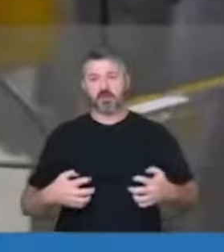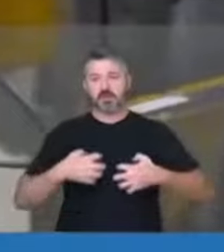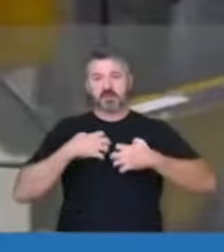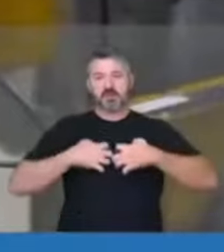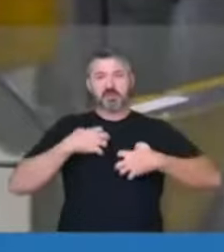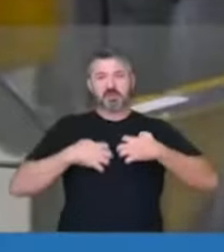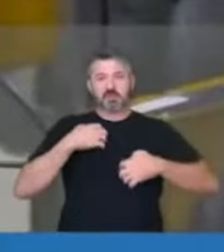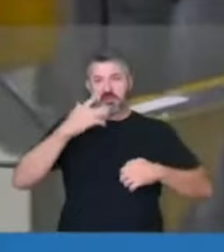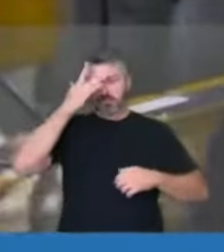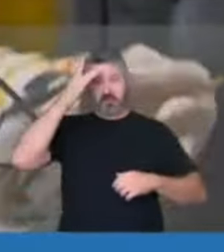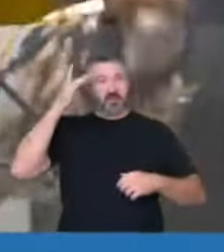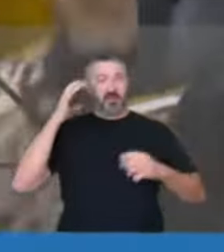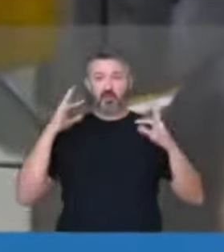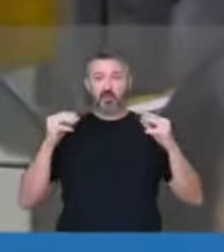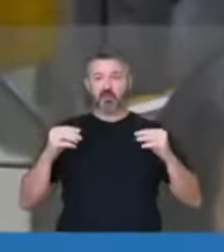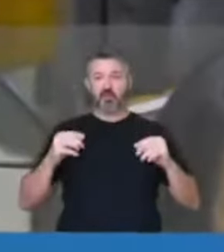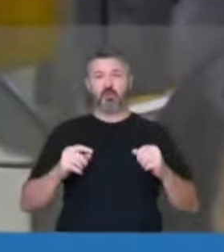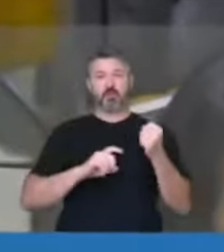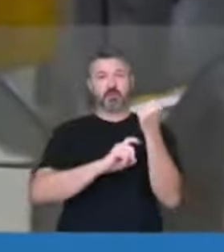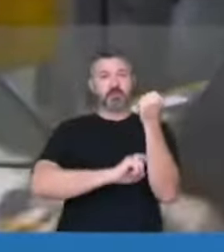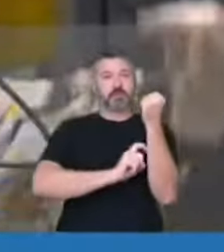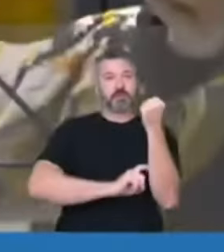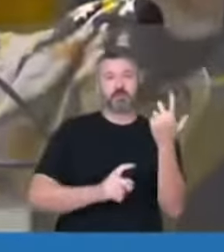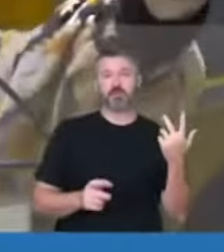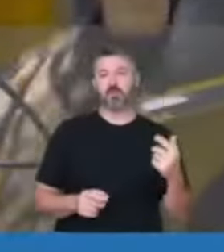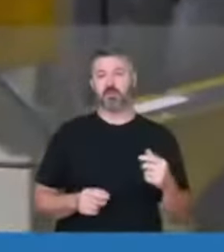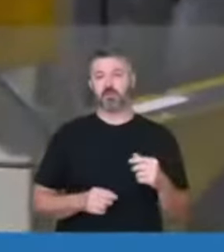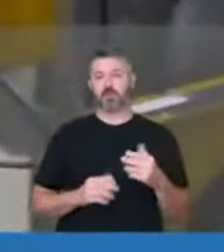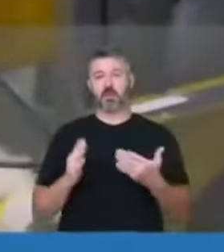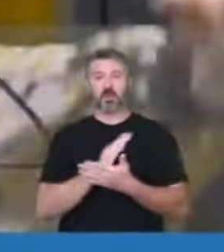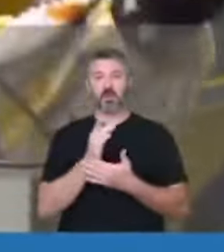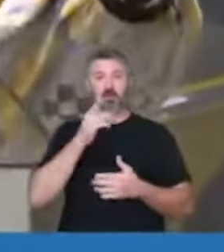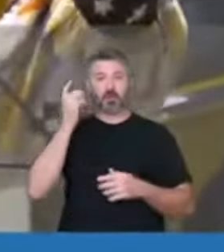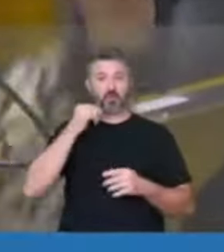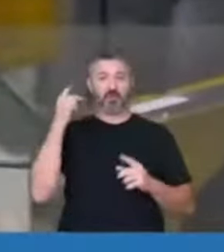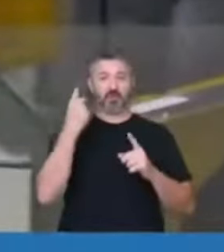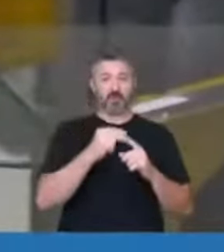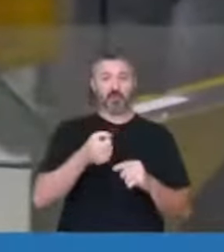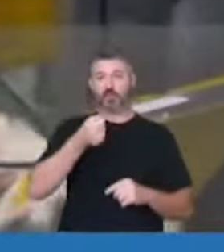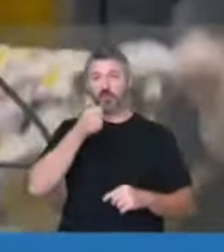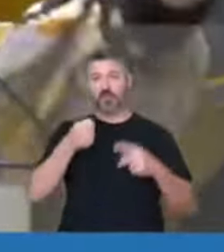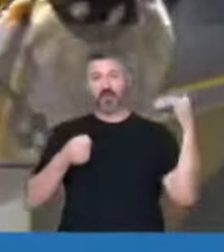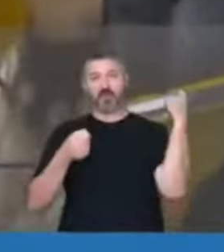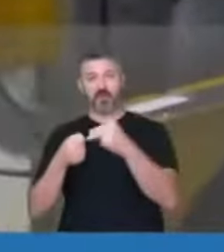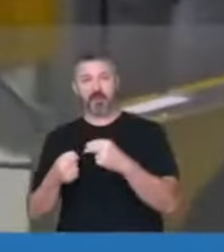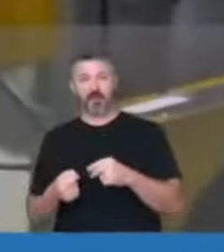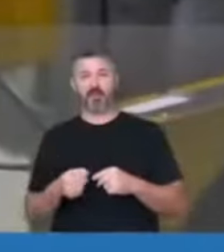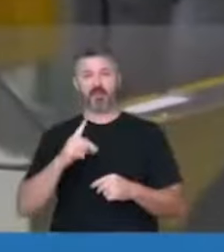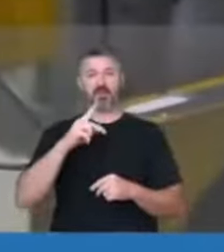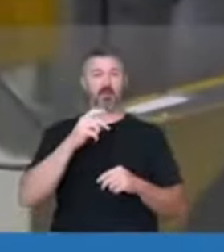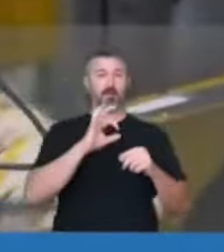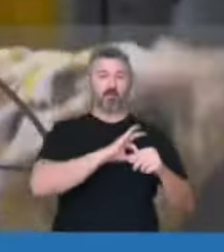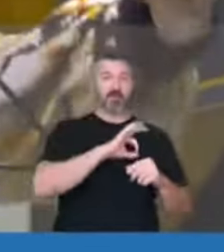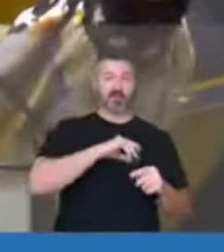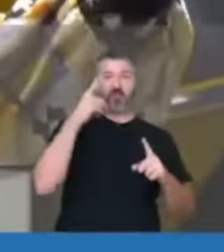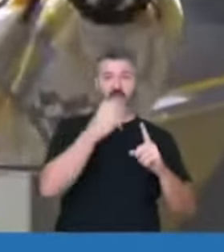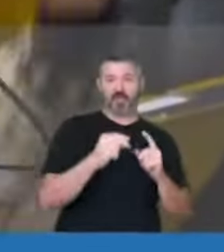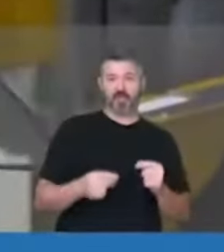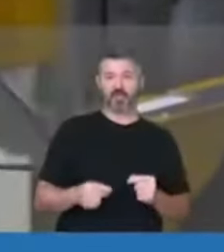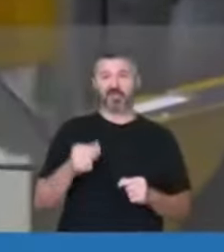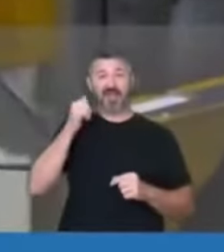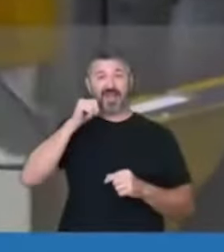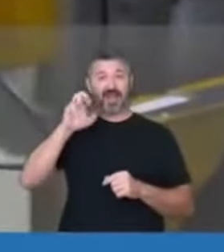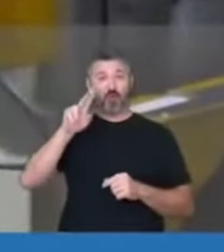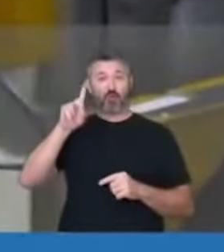exaltados, está todo mundo tenso, tem deputados agredidos, jornalistas agredidos, depau agredido, deputada Erundina